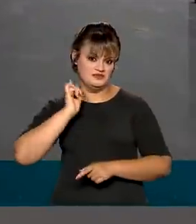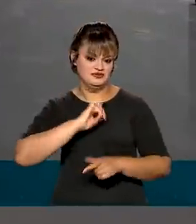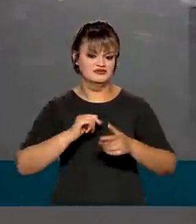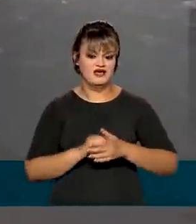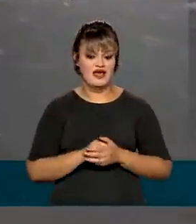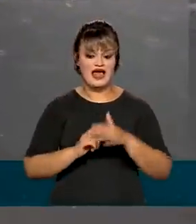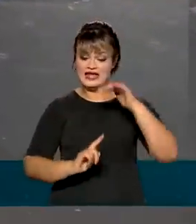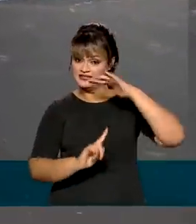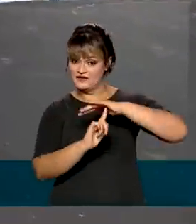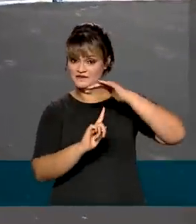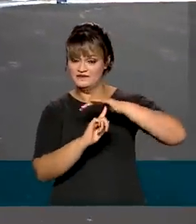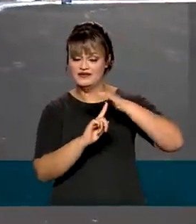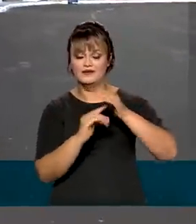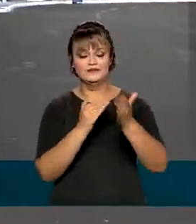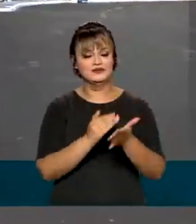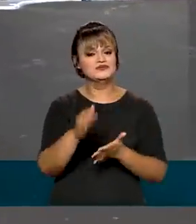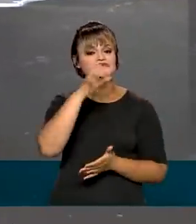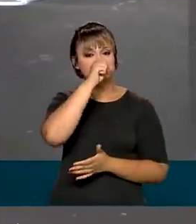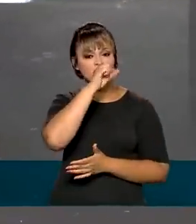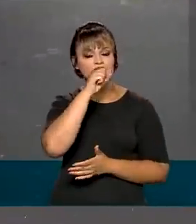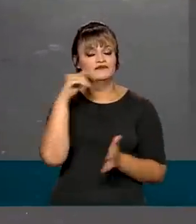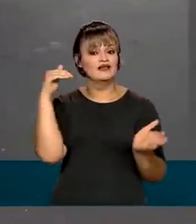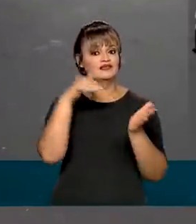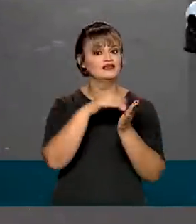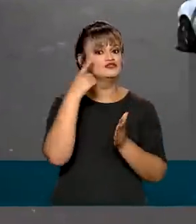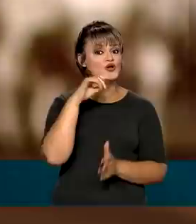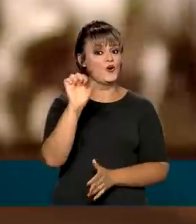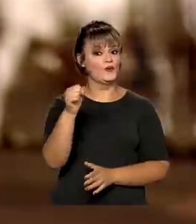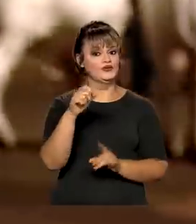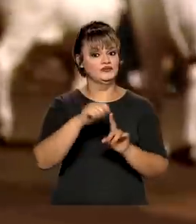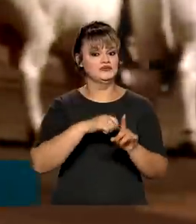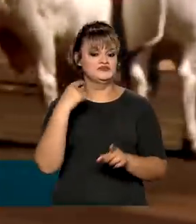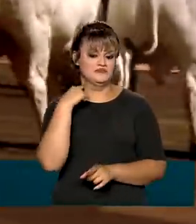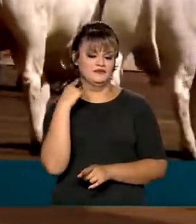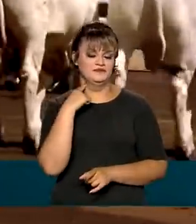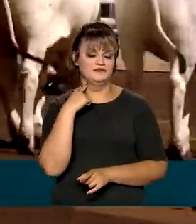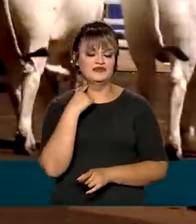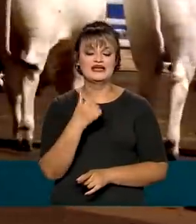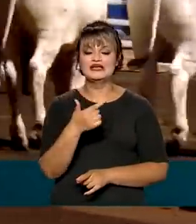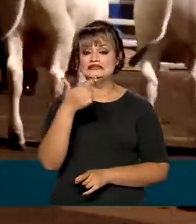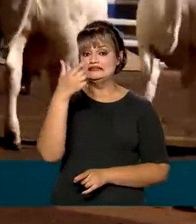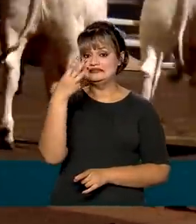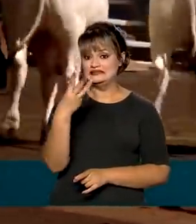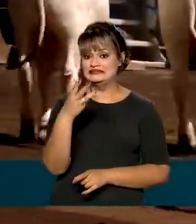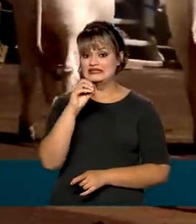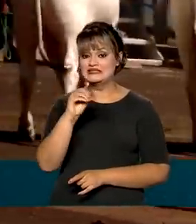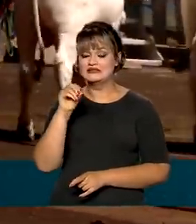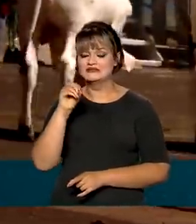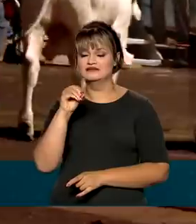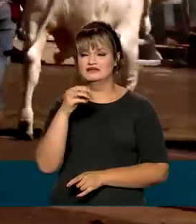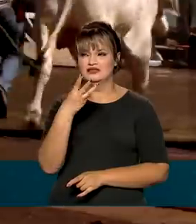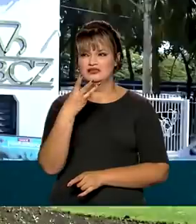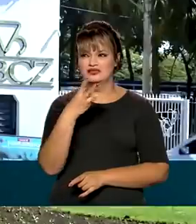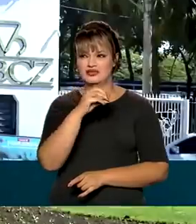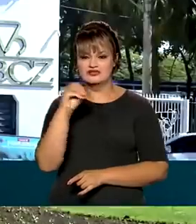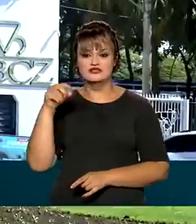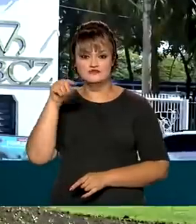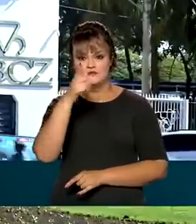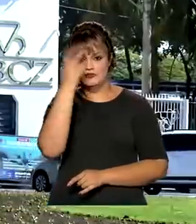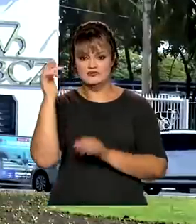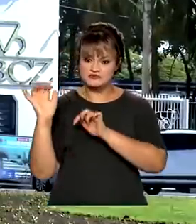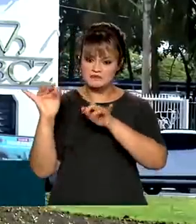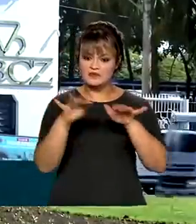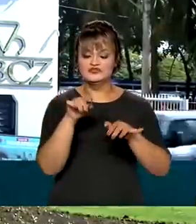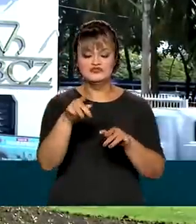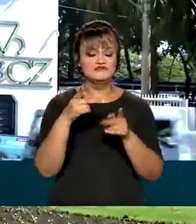A feira foi inaugurada no sábado e vai até o dia 8 de maio. Até lá, cerca de 300 mil pessoas devem visitar o Parque